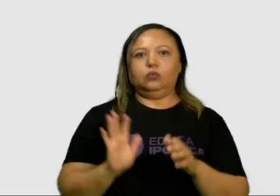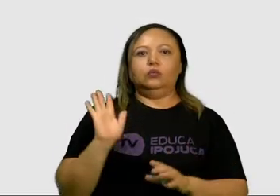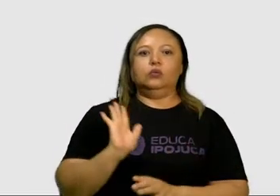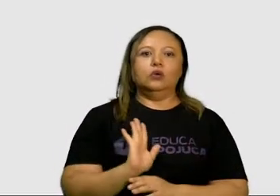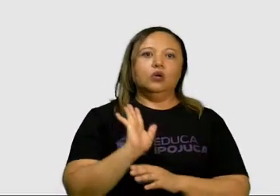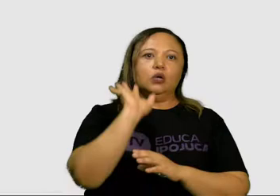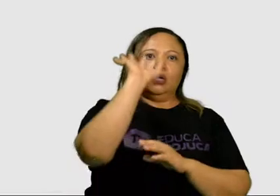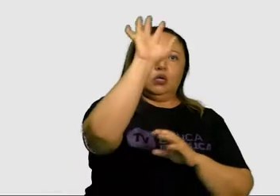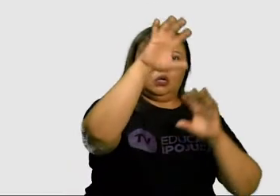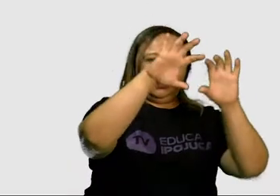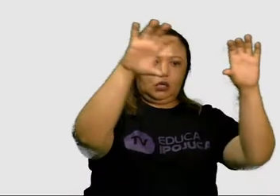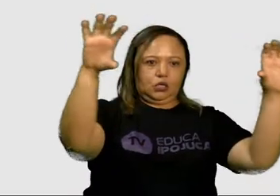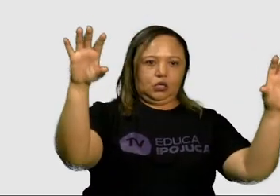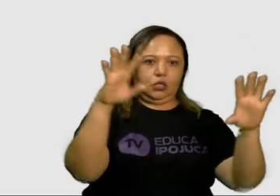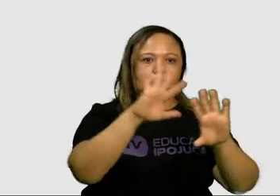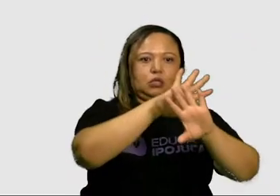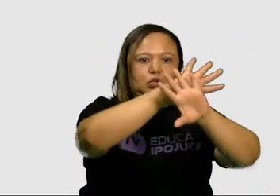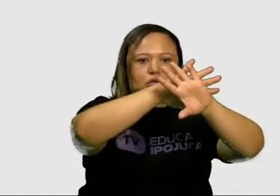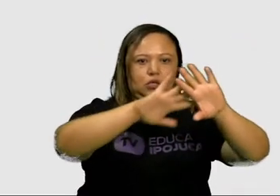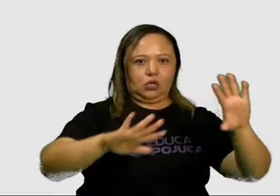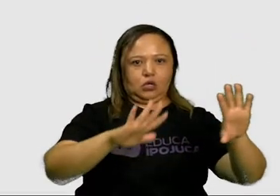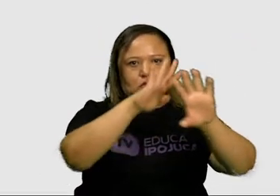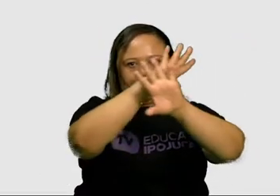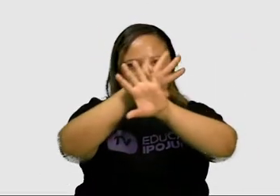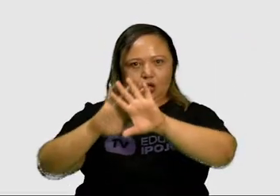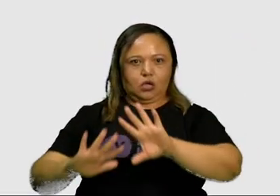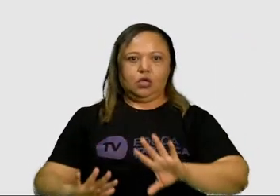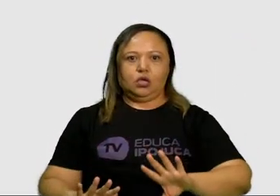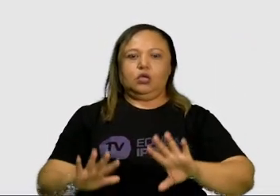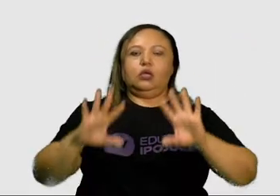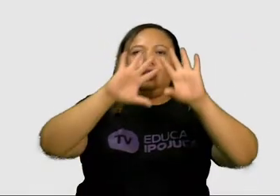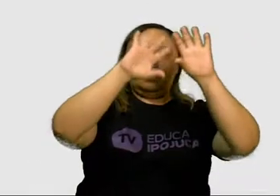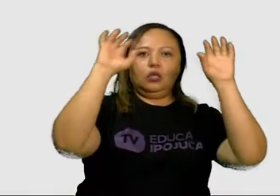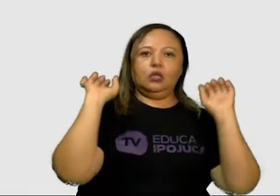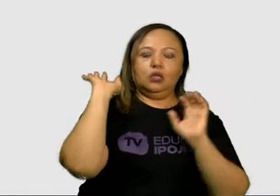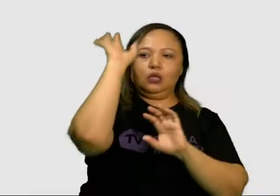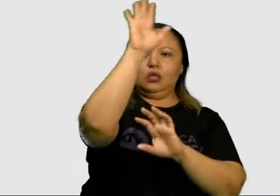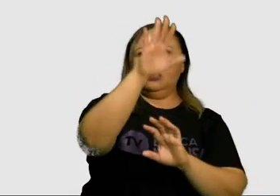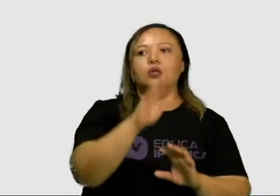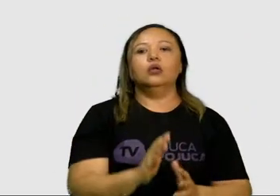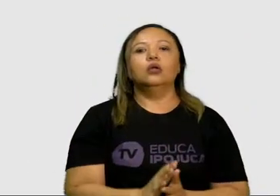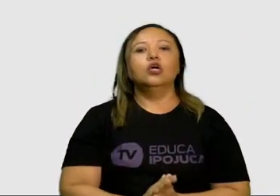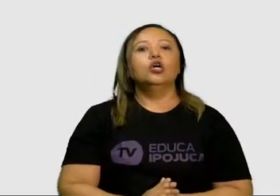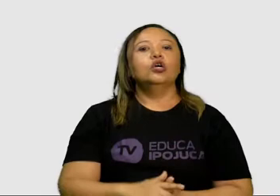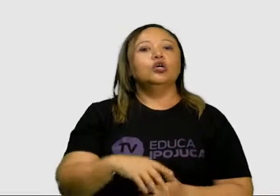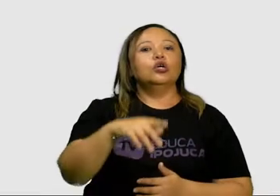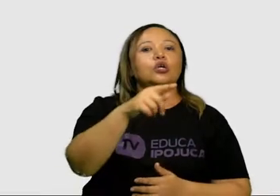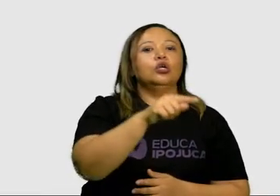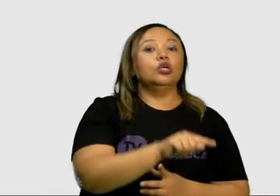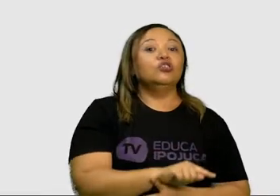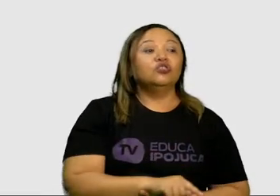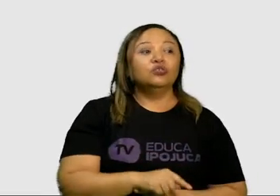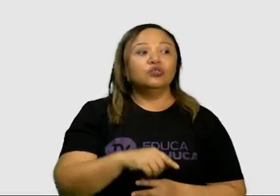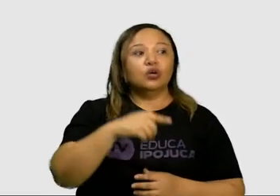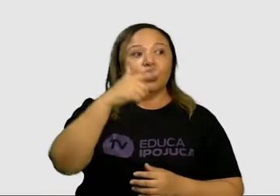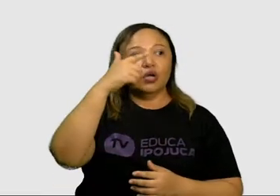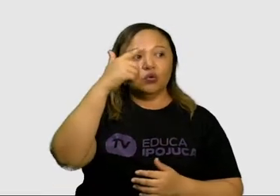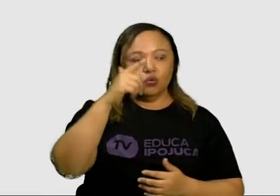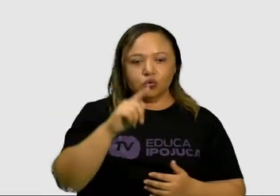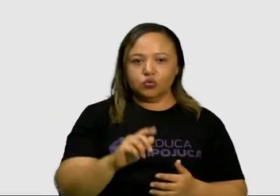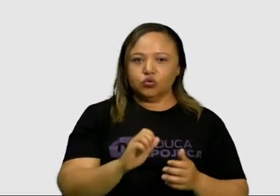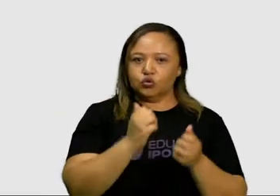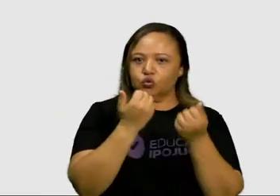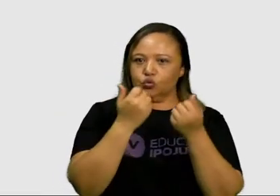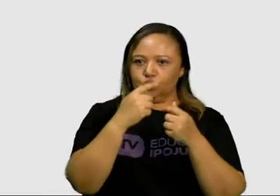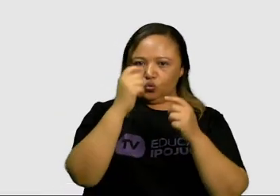E os esportes sem interação são os esportes de marca, de precisão, os esportes técnico-combinatórios. Já